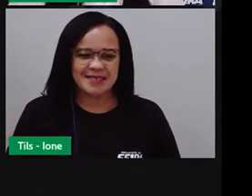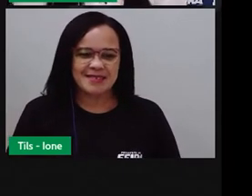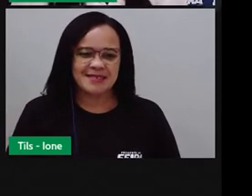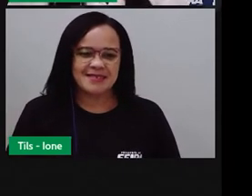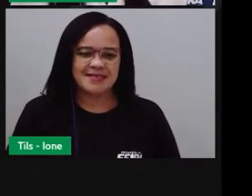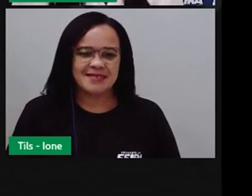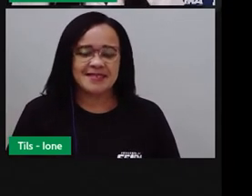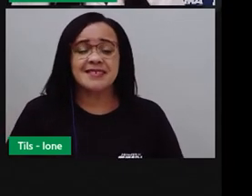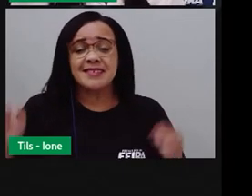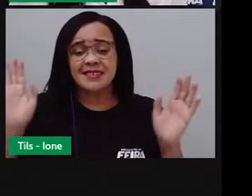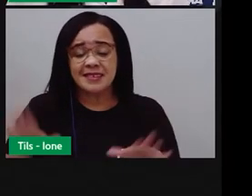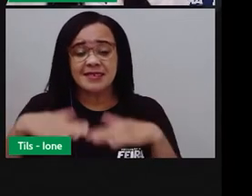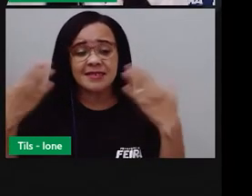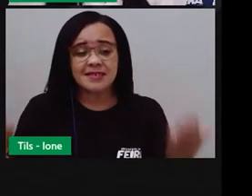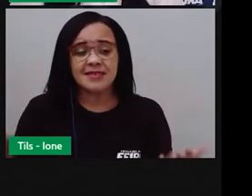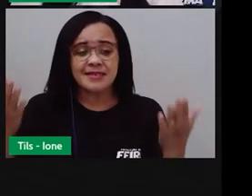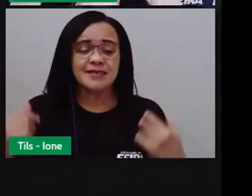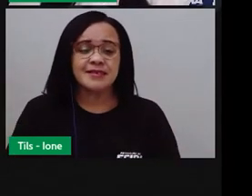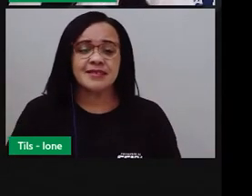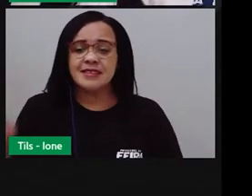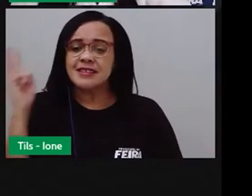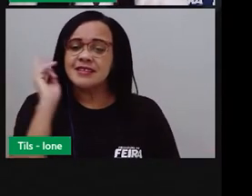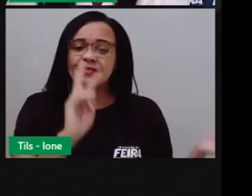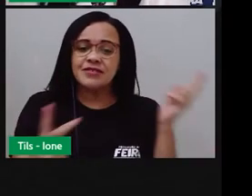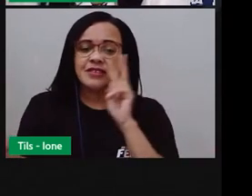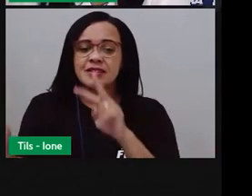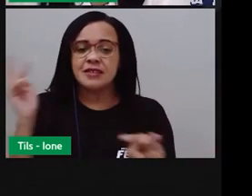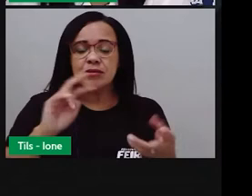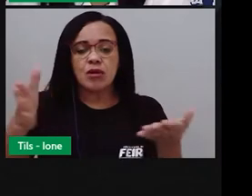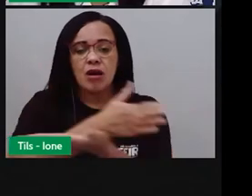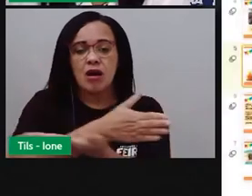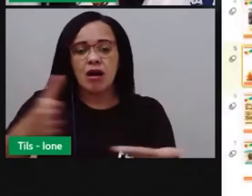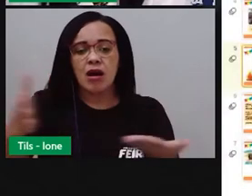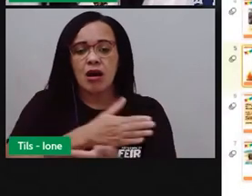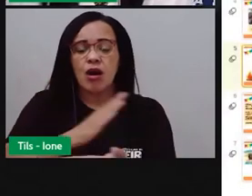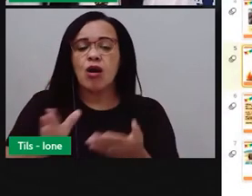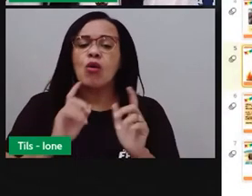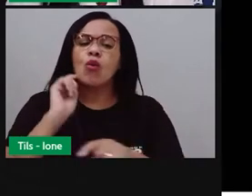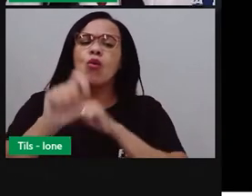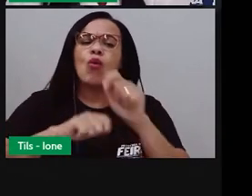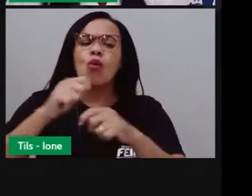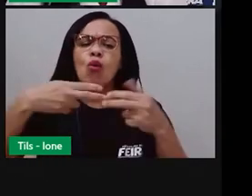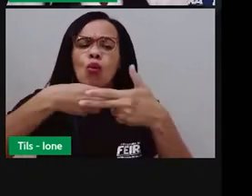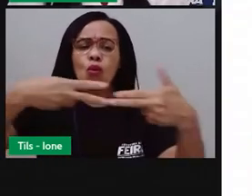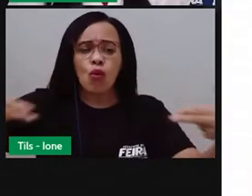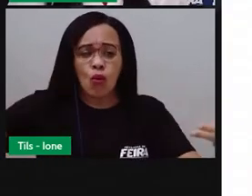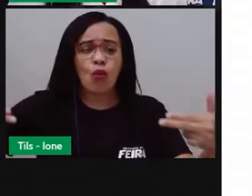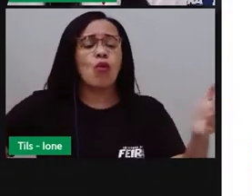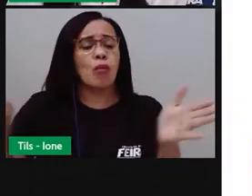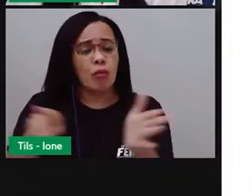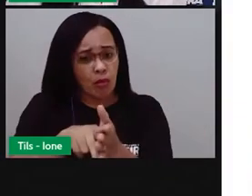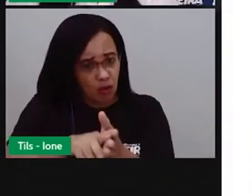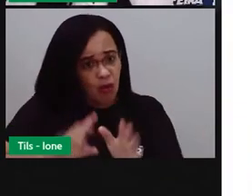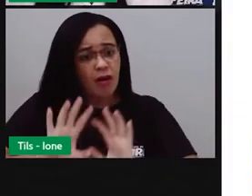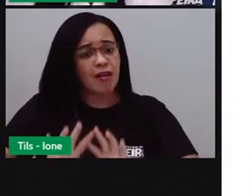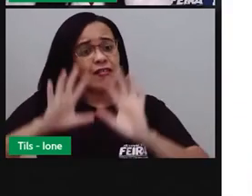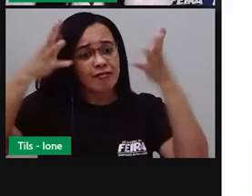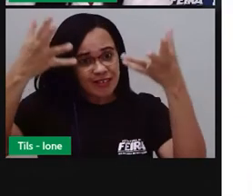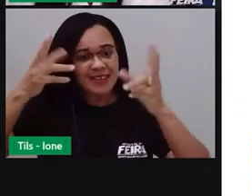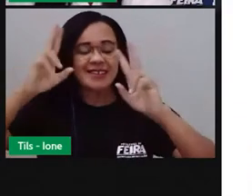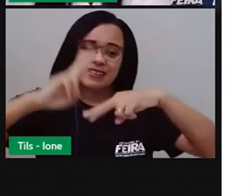Então, vimos aqui alguns dos elementos das festas juninas.